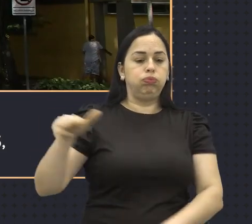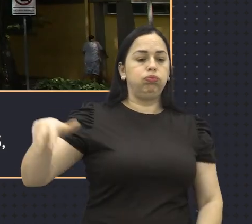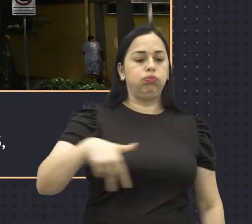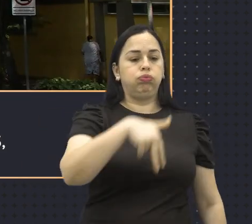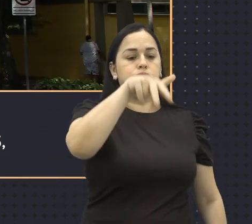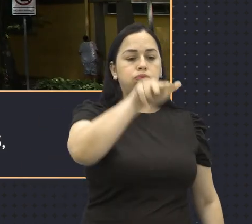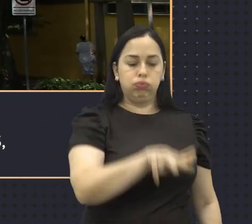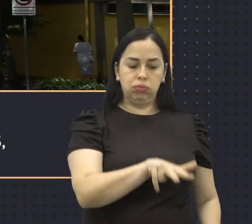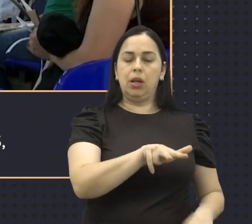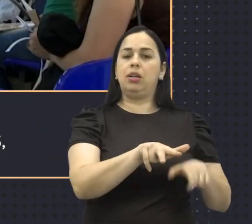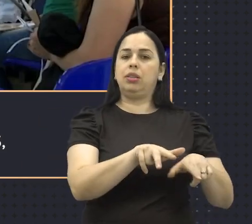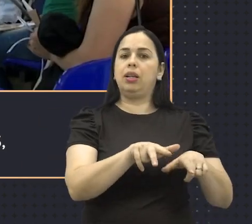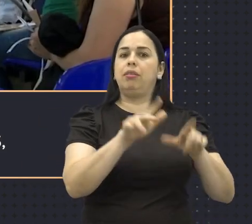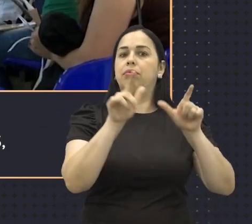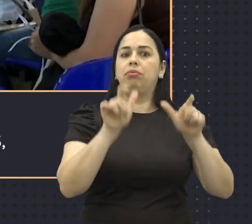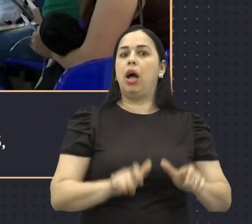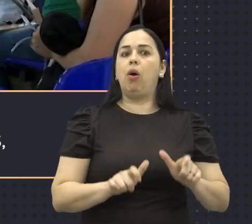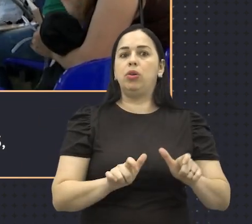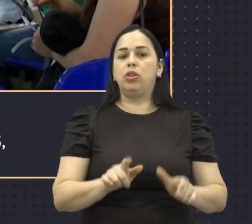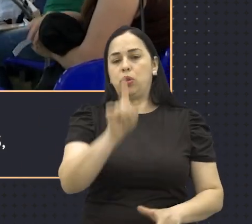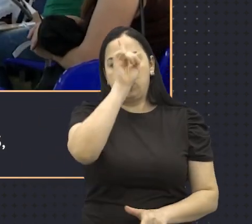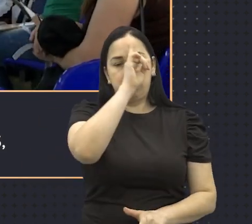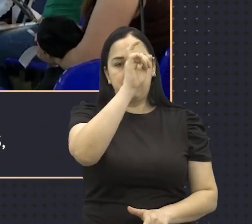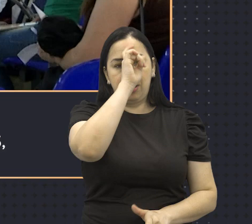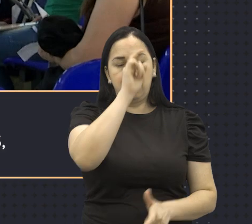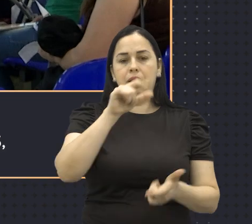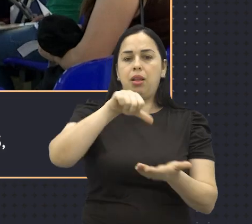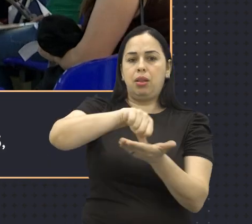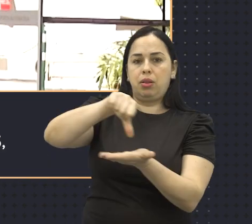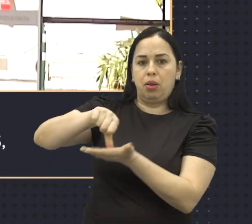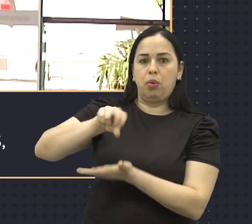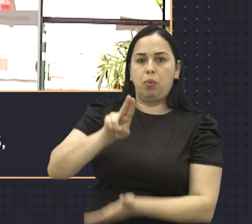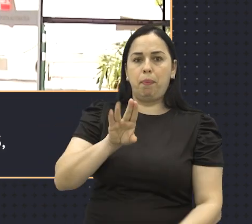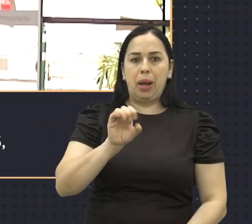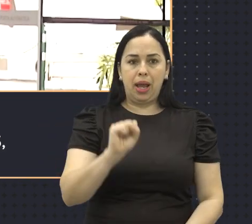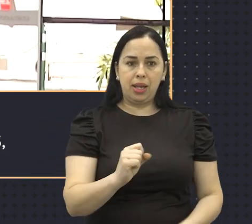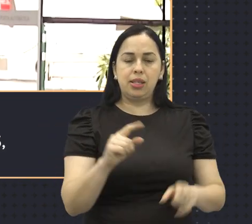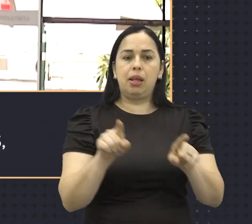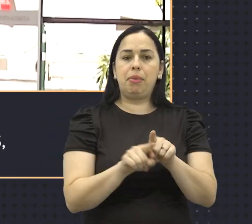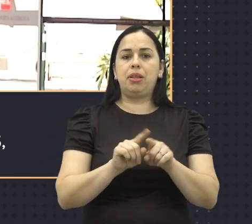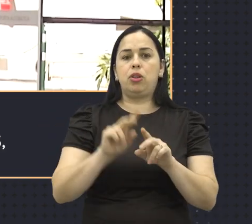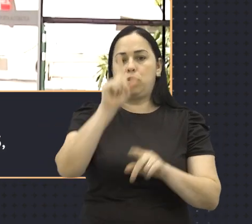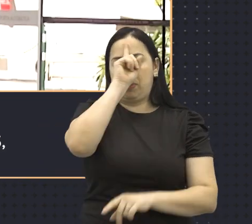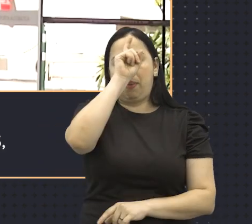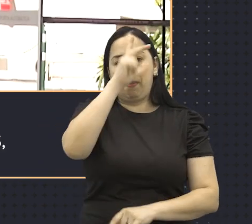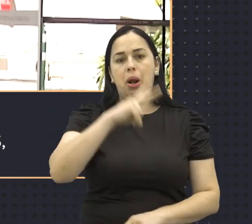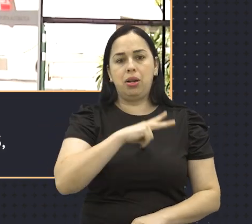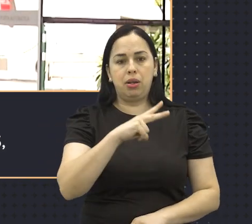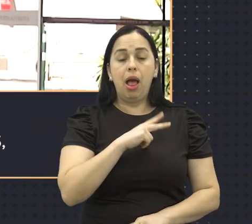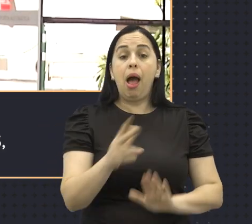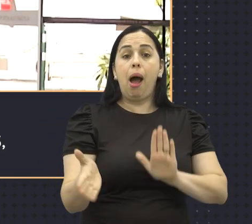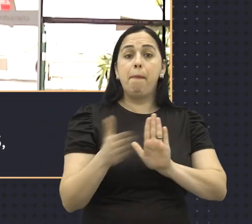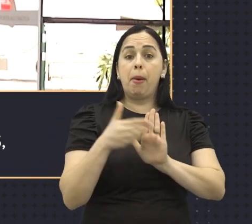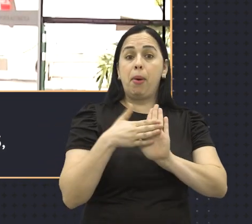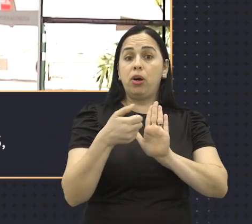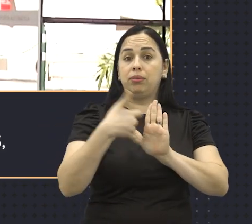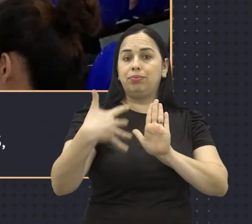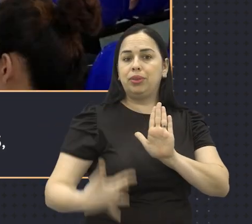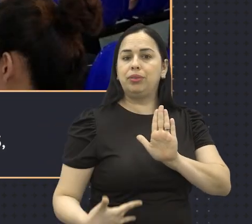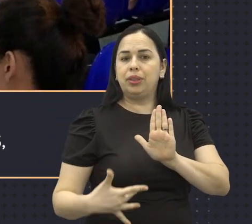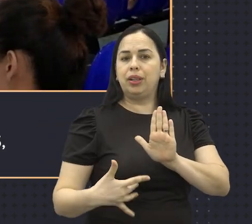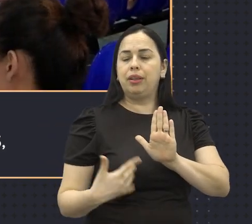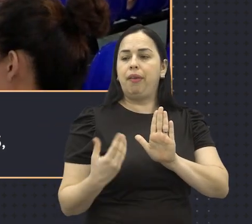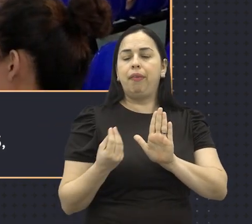clínicas, laboratórios e outros estabelecimentos de saúde públicos e privados do município. A proposta da lei é